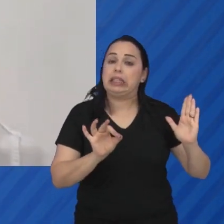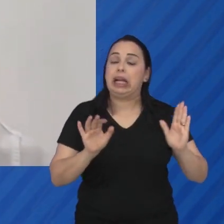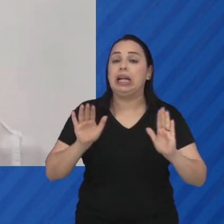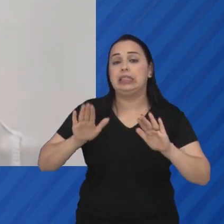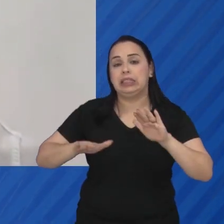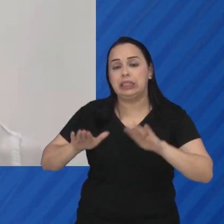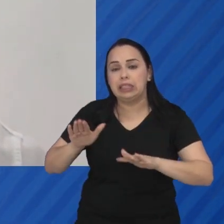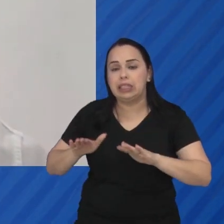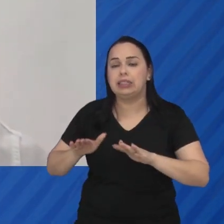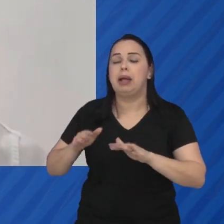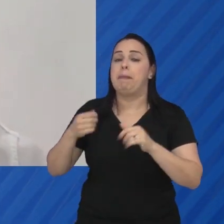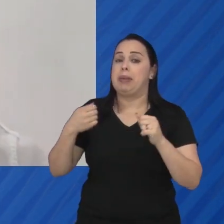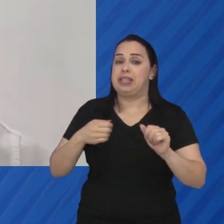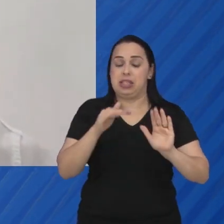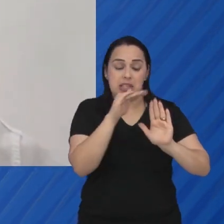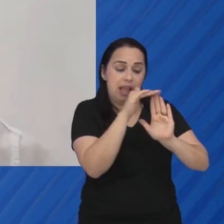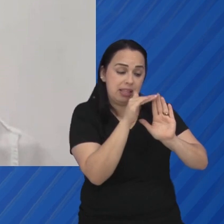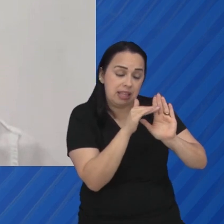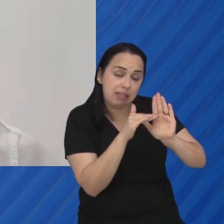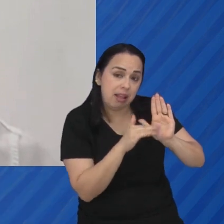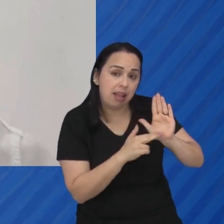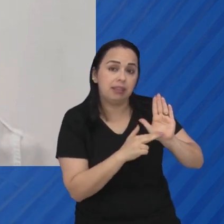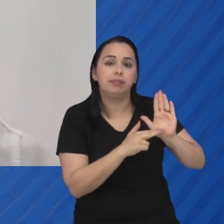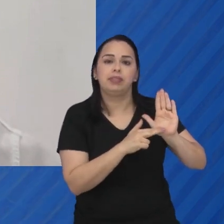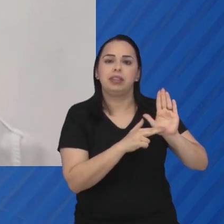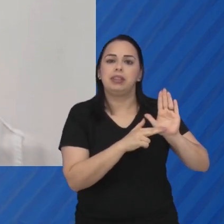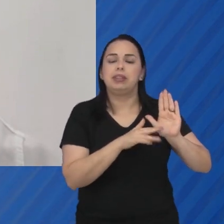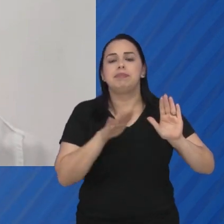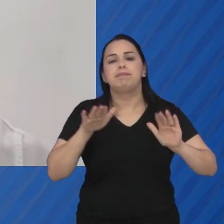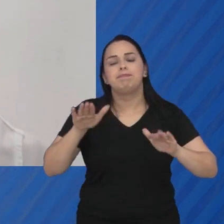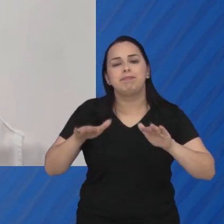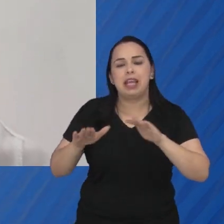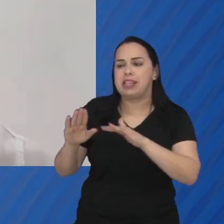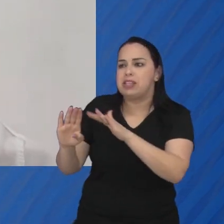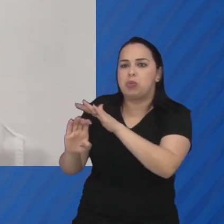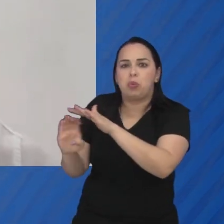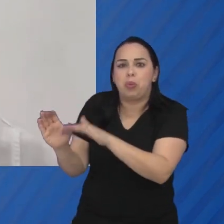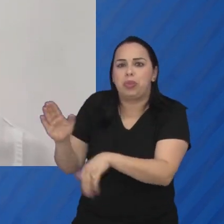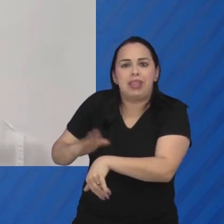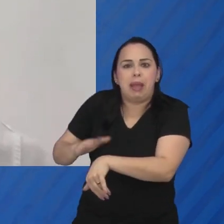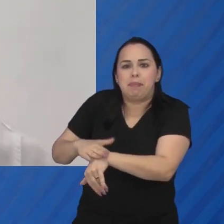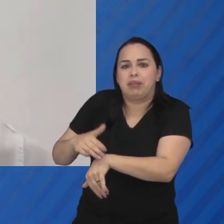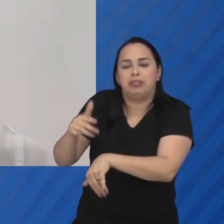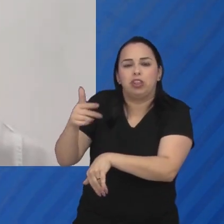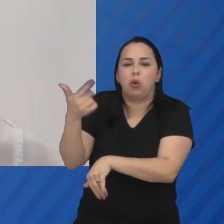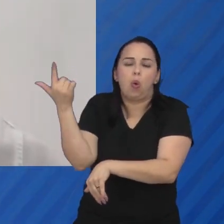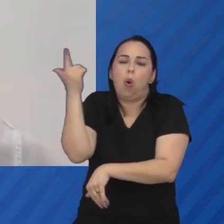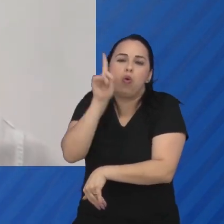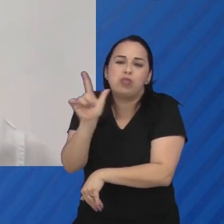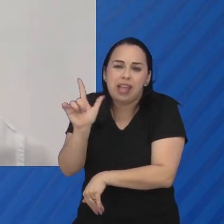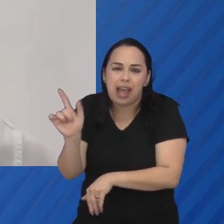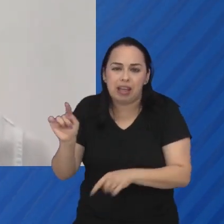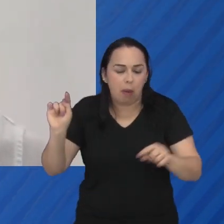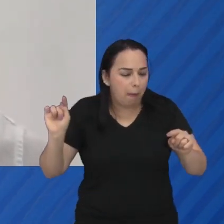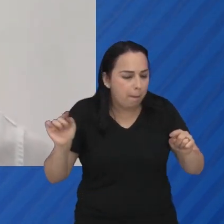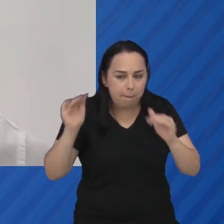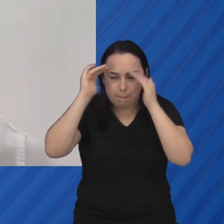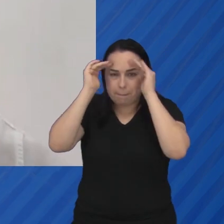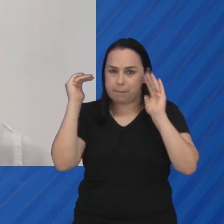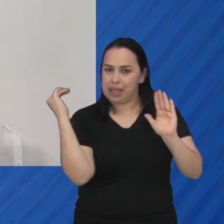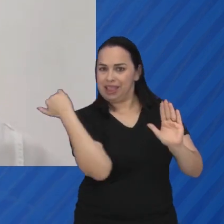fatores. Muitas vezes tem um certo cronograma, muitas vezes a empresa acaba não cumprindo esse cronograma